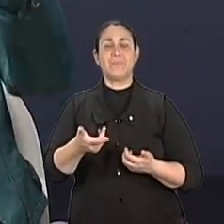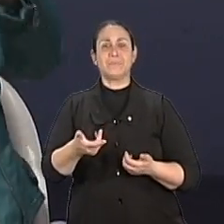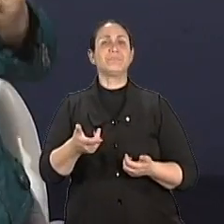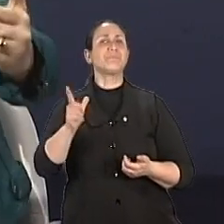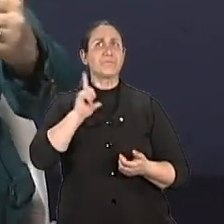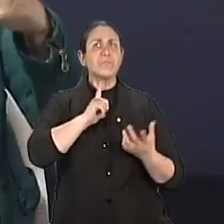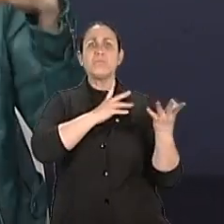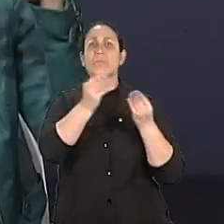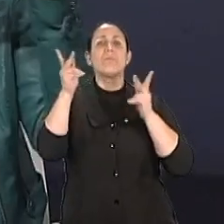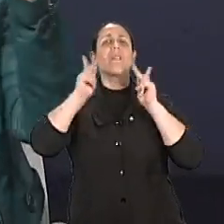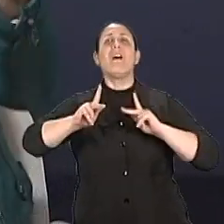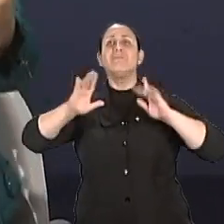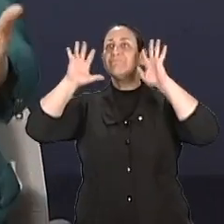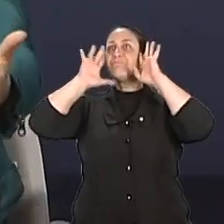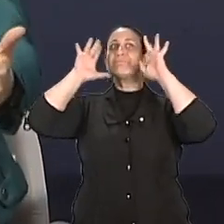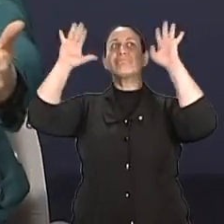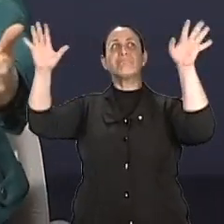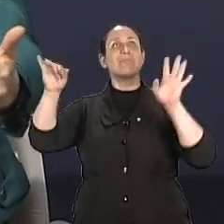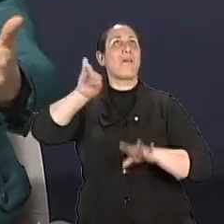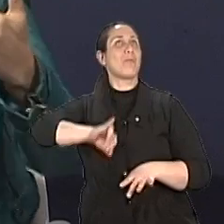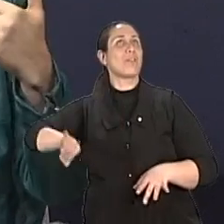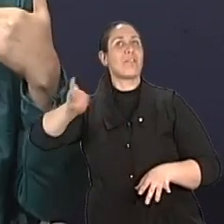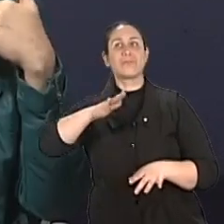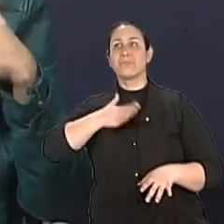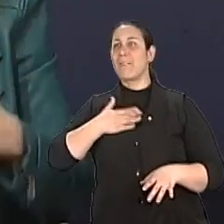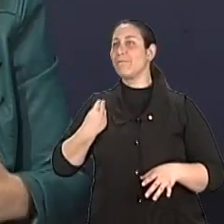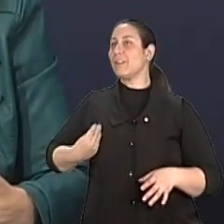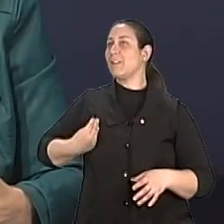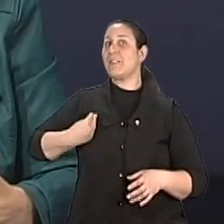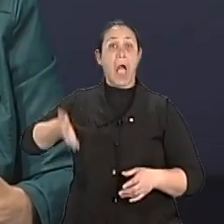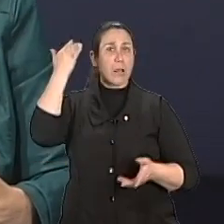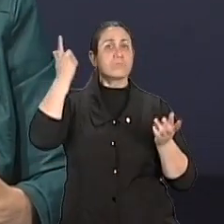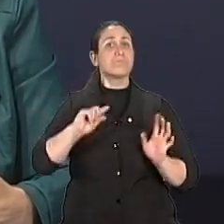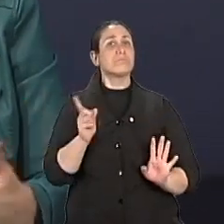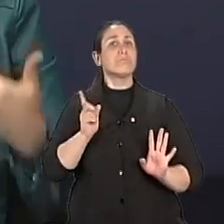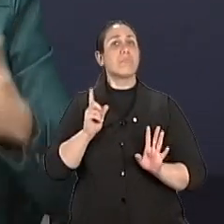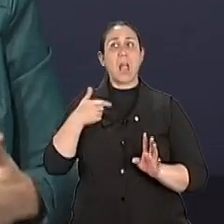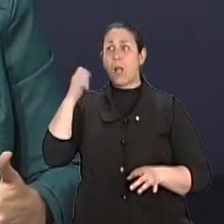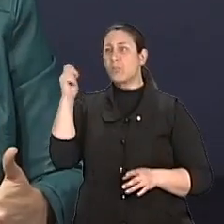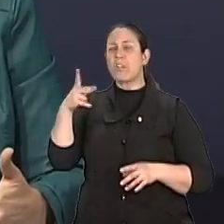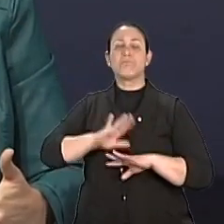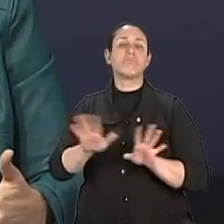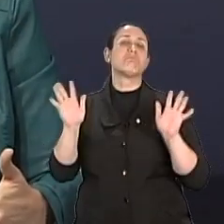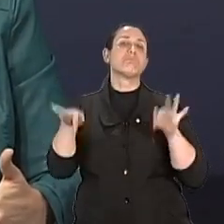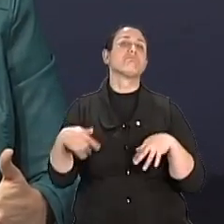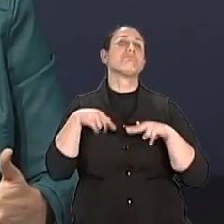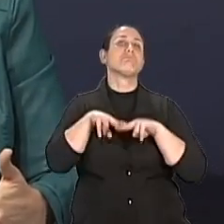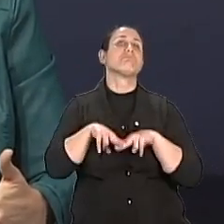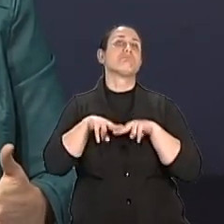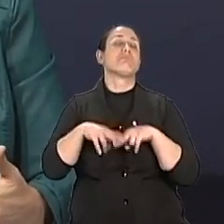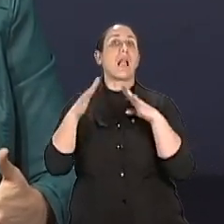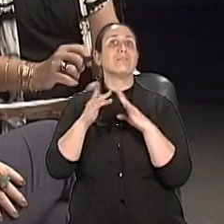vislumbramento de vida logo adiante. Coisa que não existia até Isso é uma novidade. Isso é uma novidade,